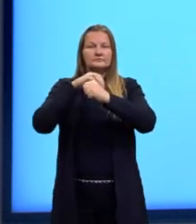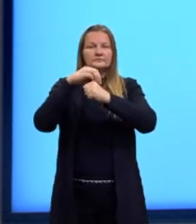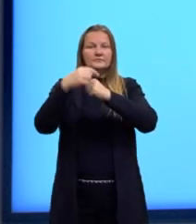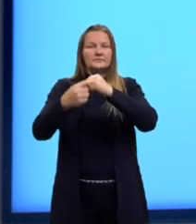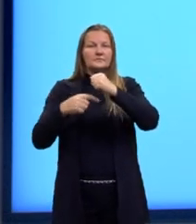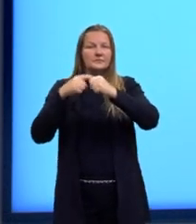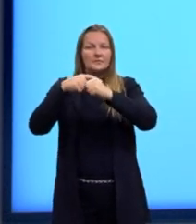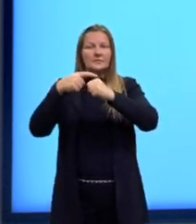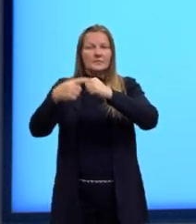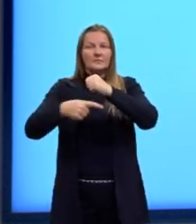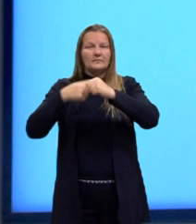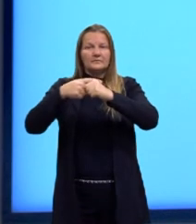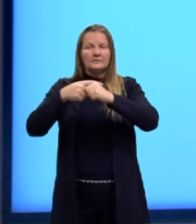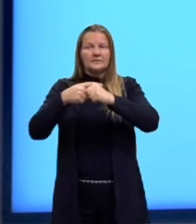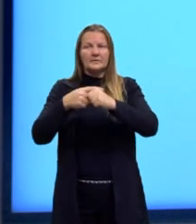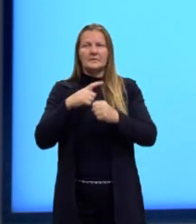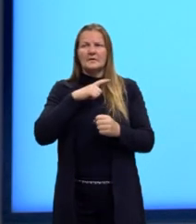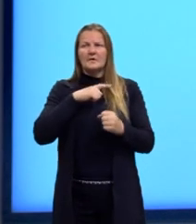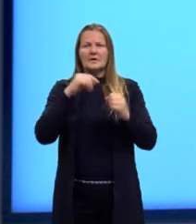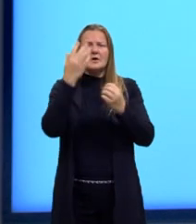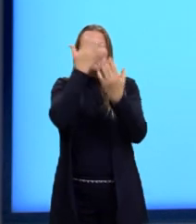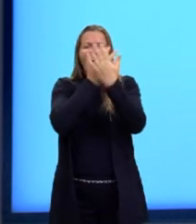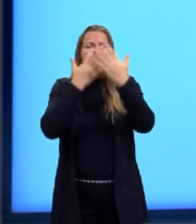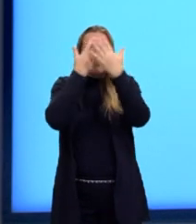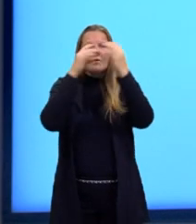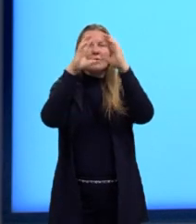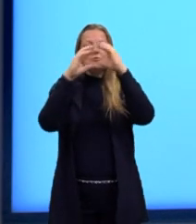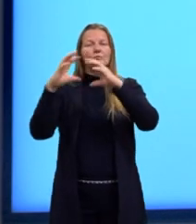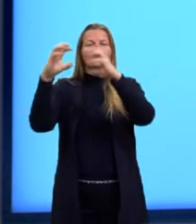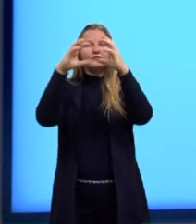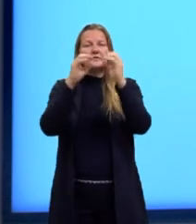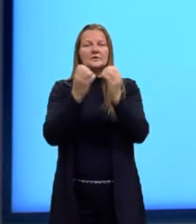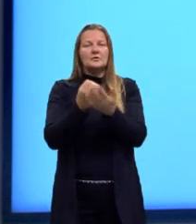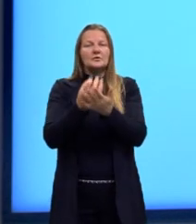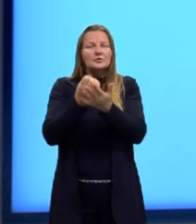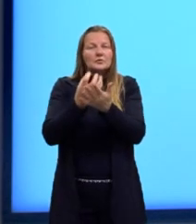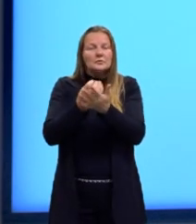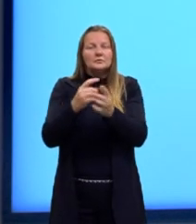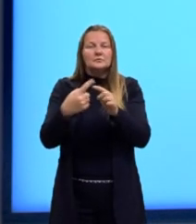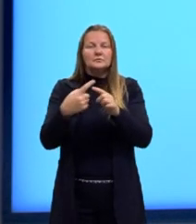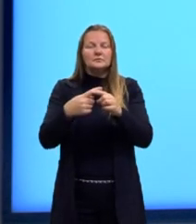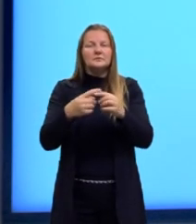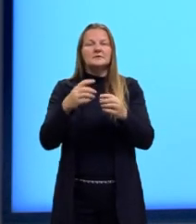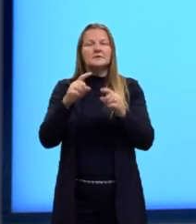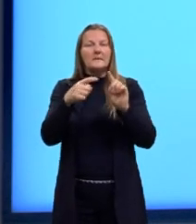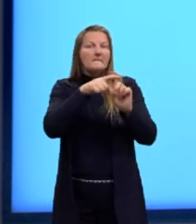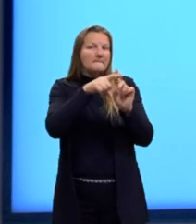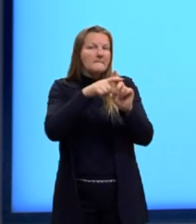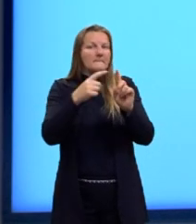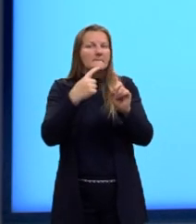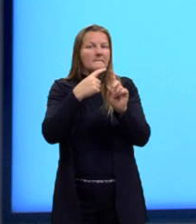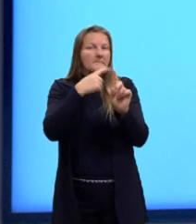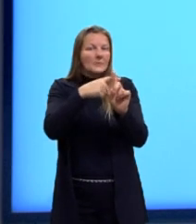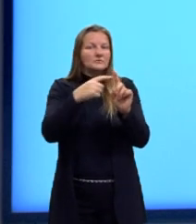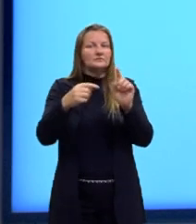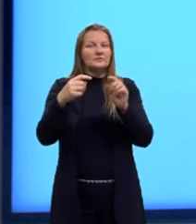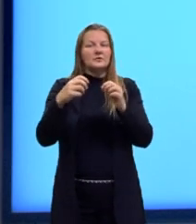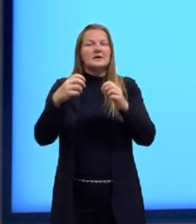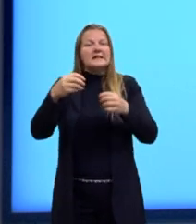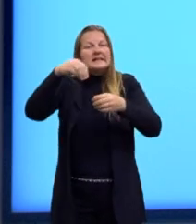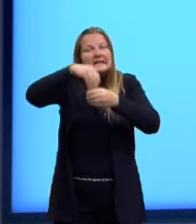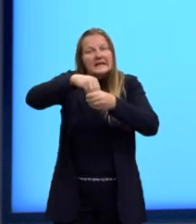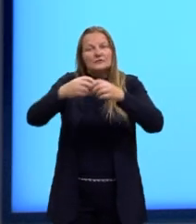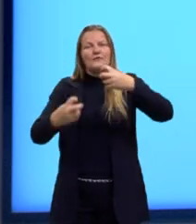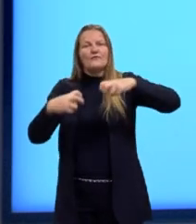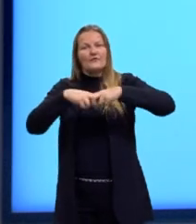né? Que é o chamado modelo da nuvem eletrônica, que a gente acaba vendo bastante disso na física quântica,